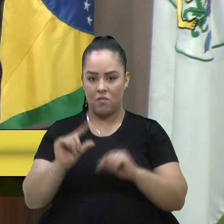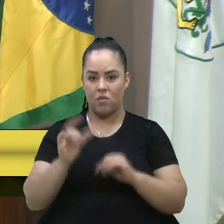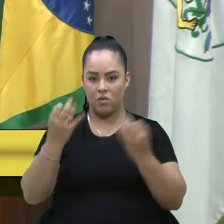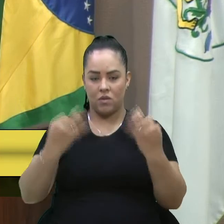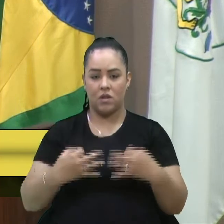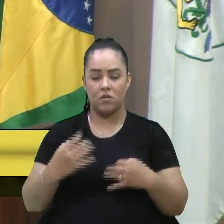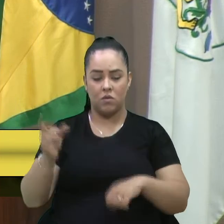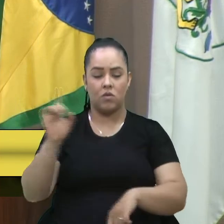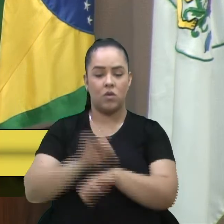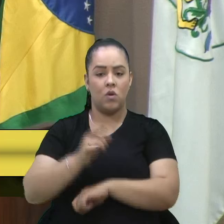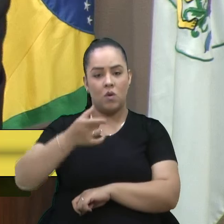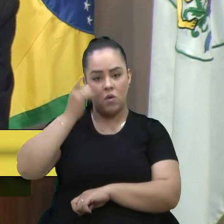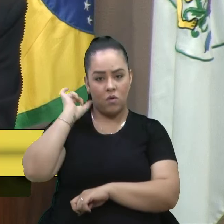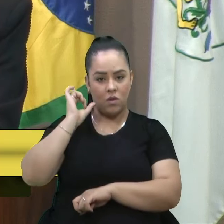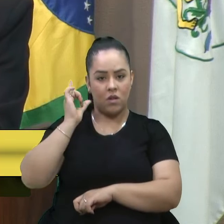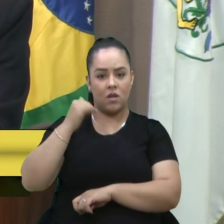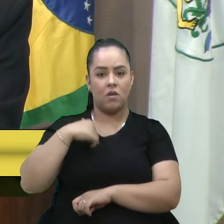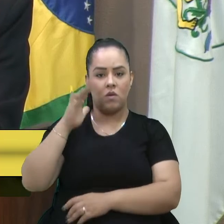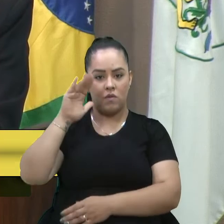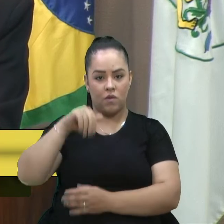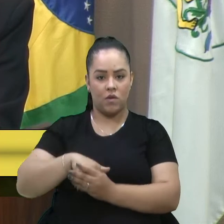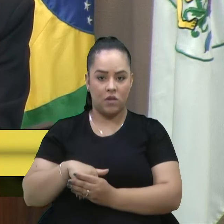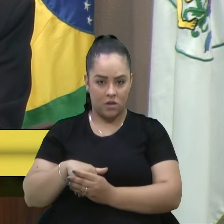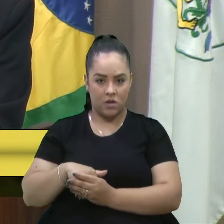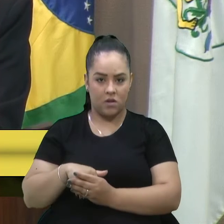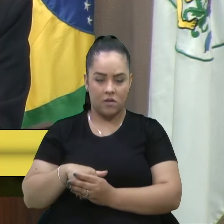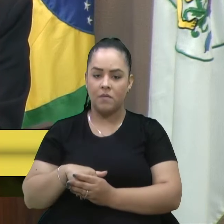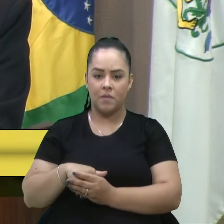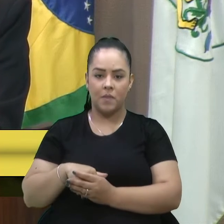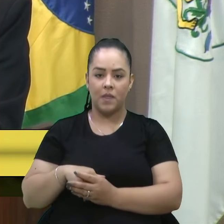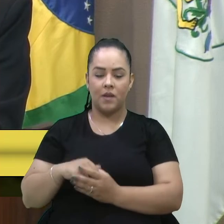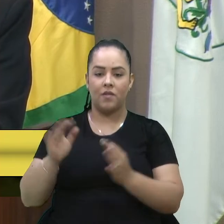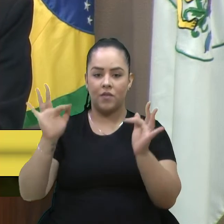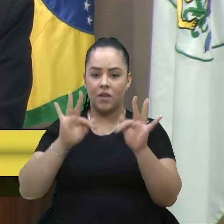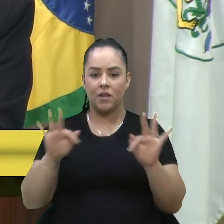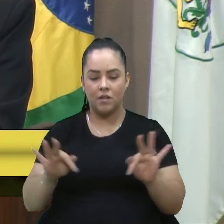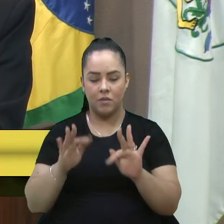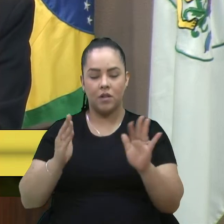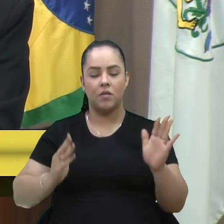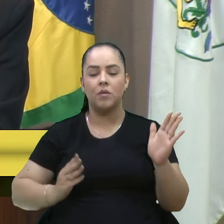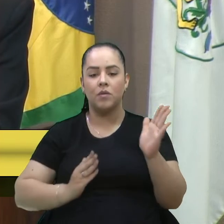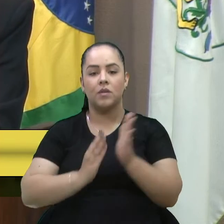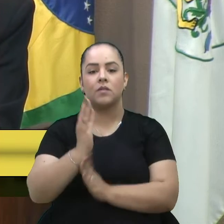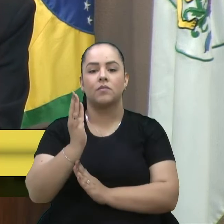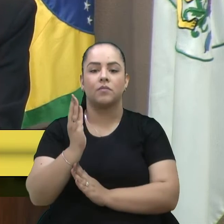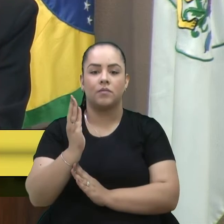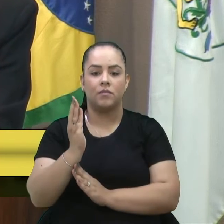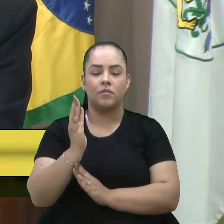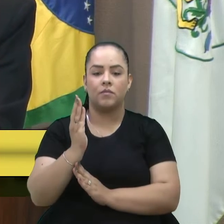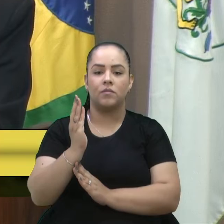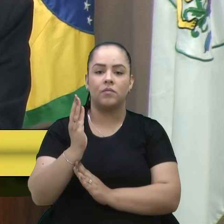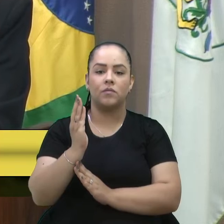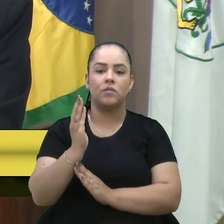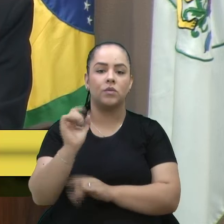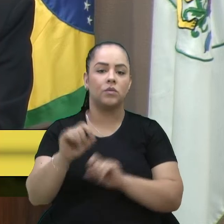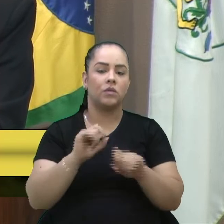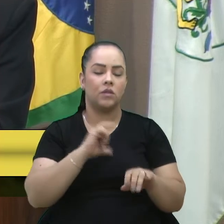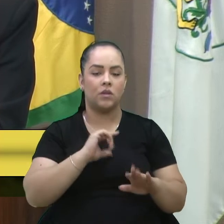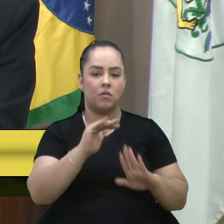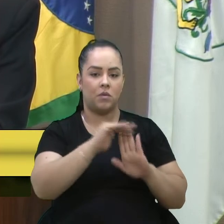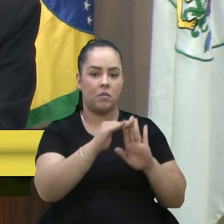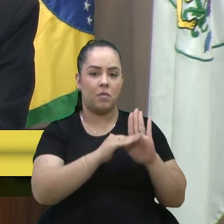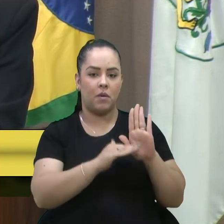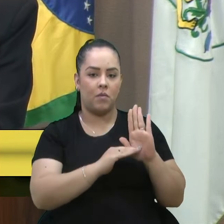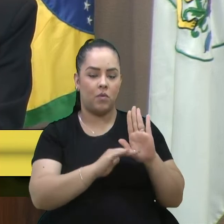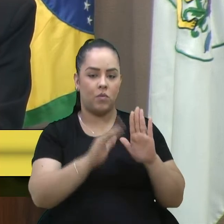No dia de ontem, votei com muita alegria pela aprovação do Plano Municipal de Turismo.